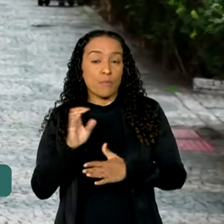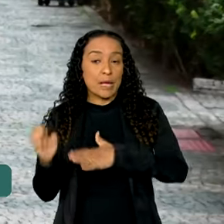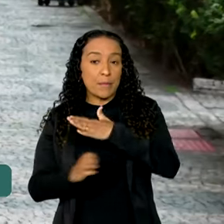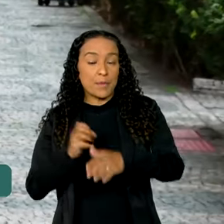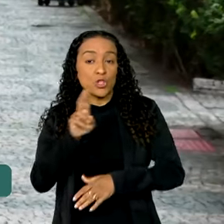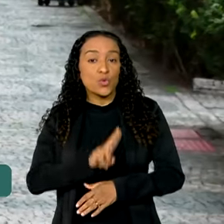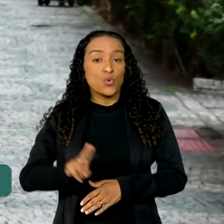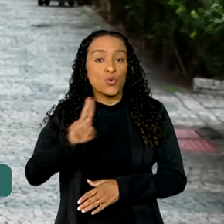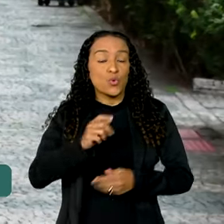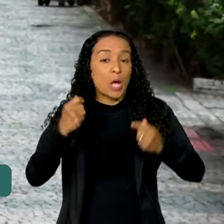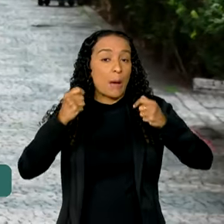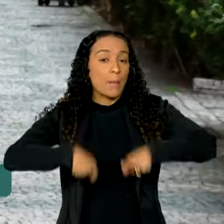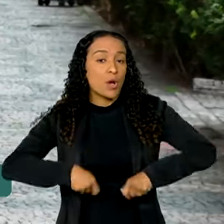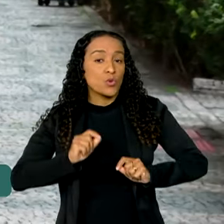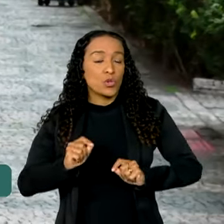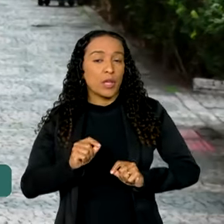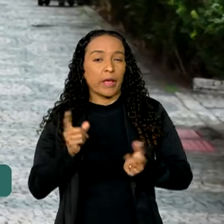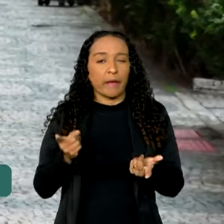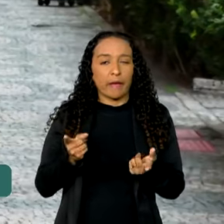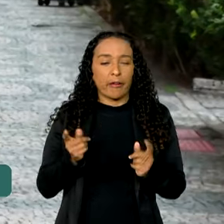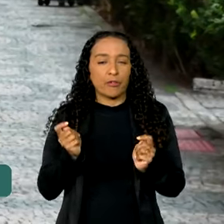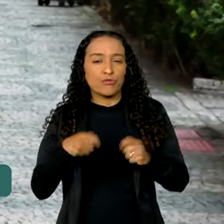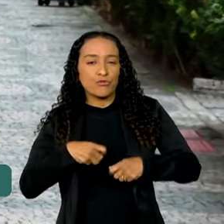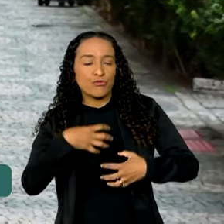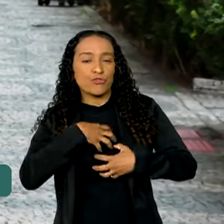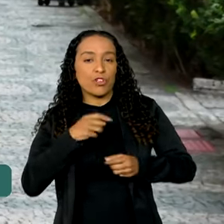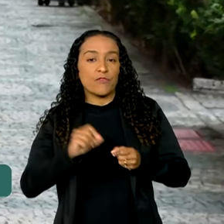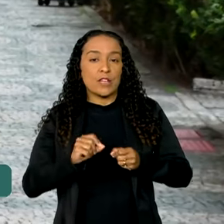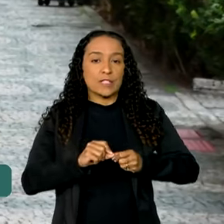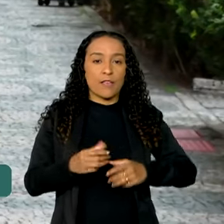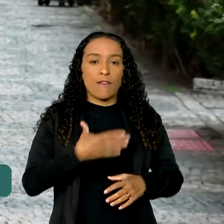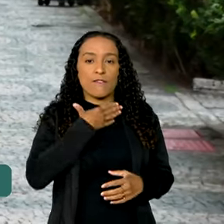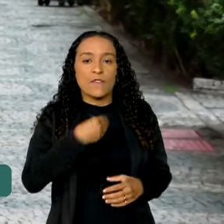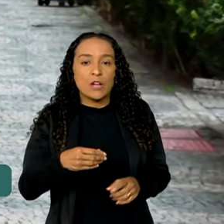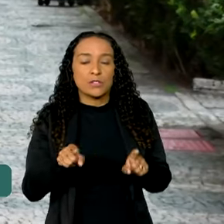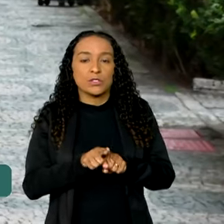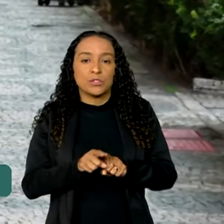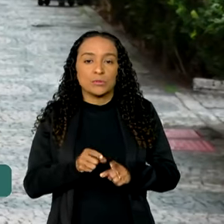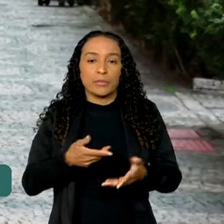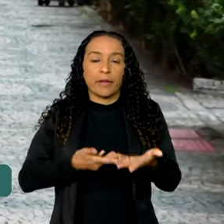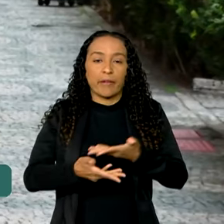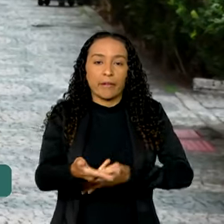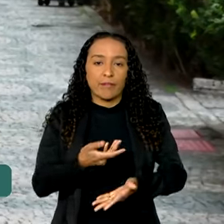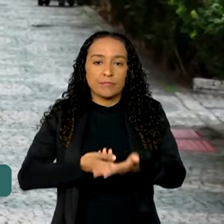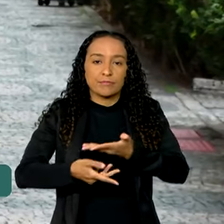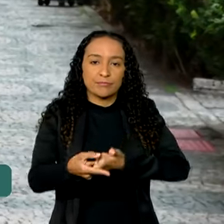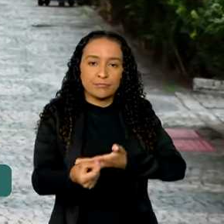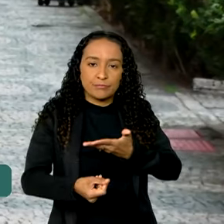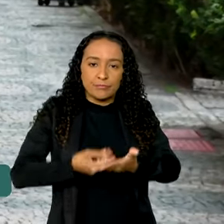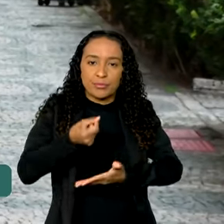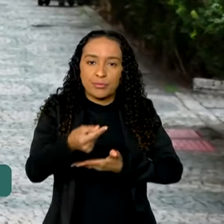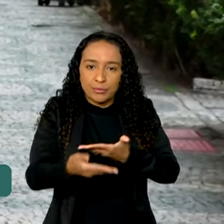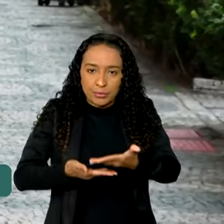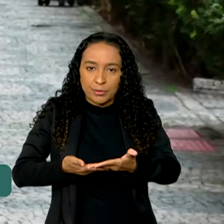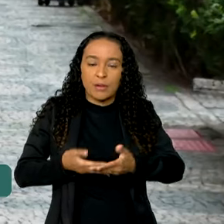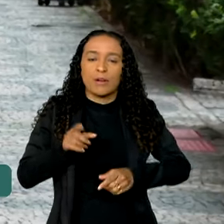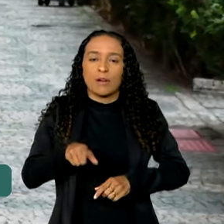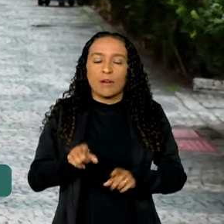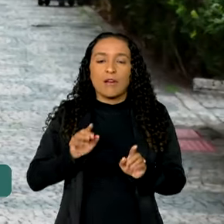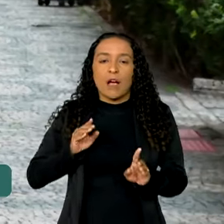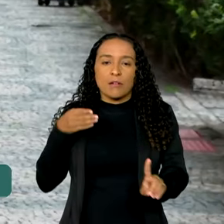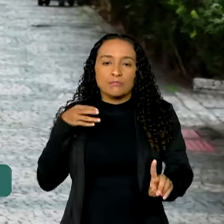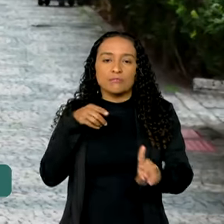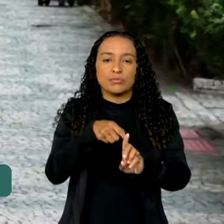utilizam as apostas como meio para fazer fraudes e lavagem de dinheiro e, por isso, algumas delas têm sido alvo de